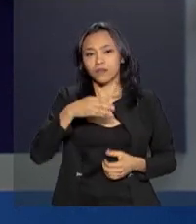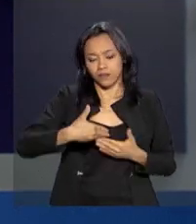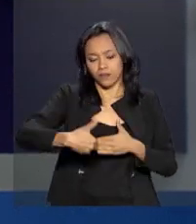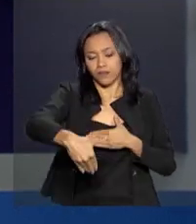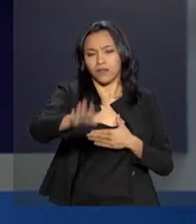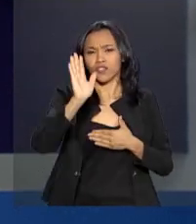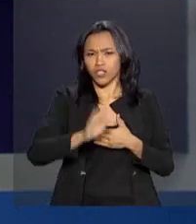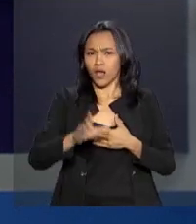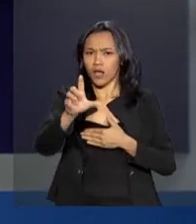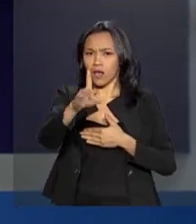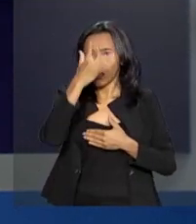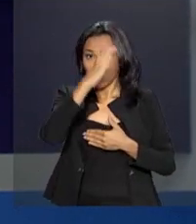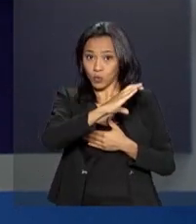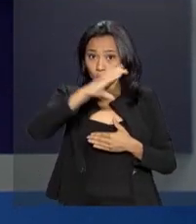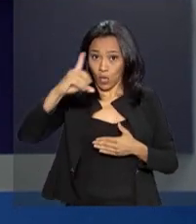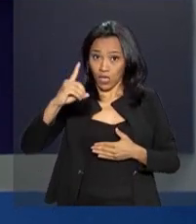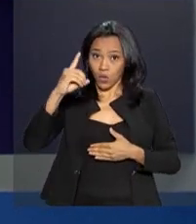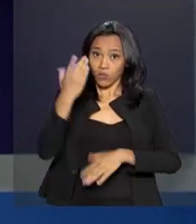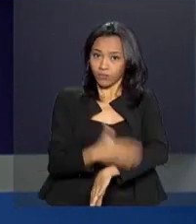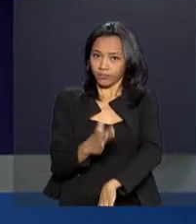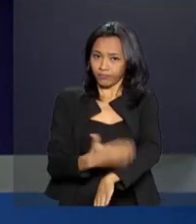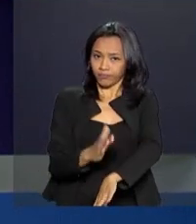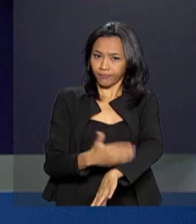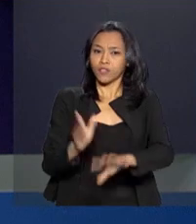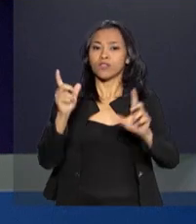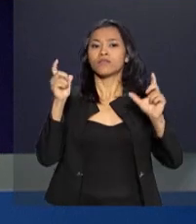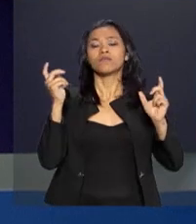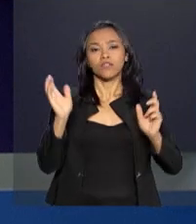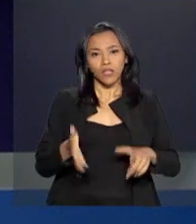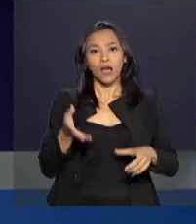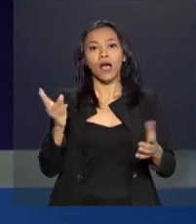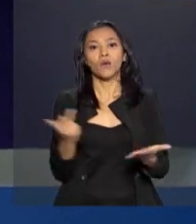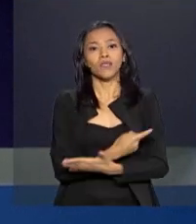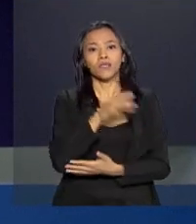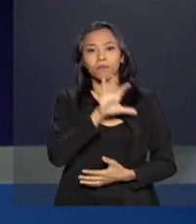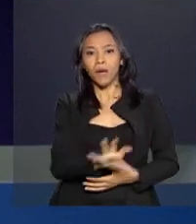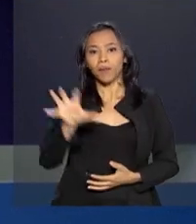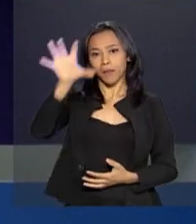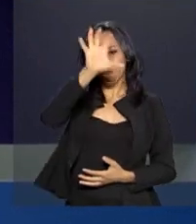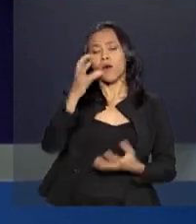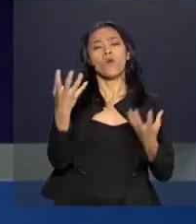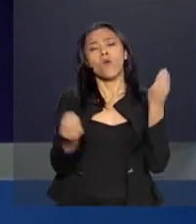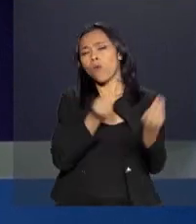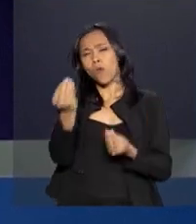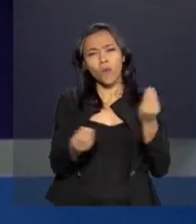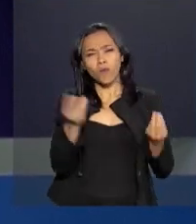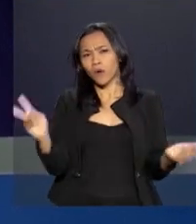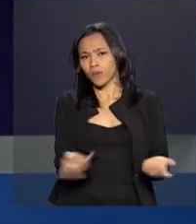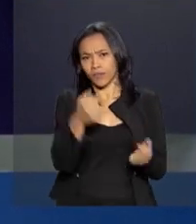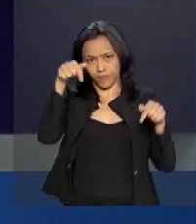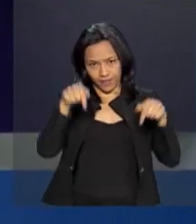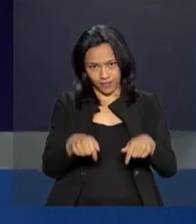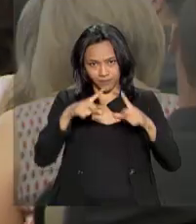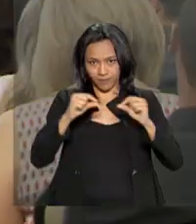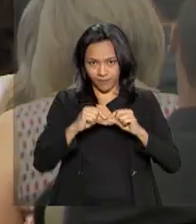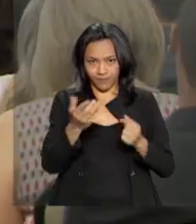foram capacitados. Desta vez, o treinamento foi regional. Nós vamos ver agora como foi aqui no Distrito Federal.